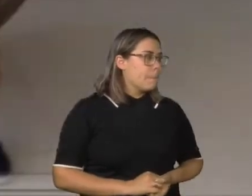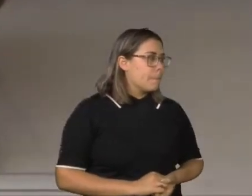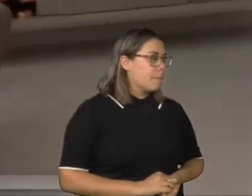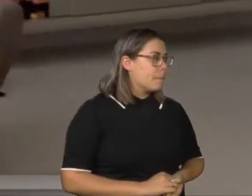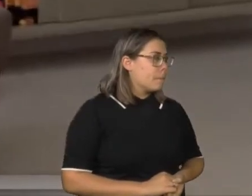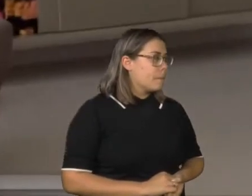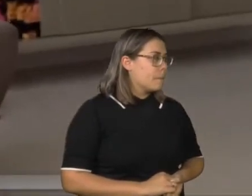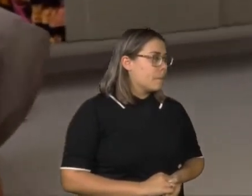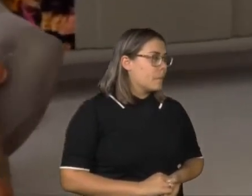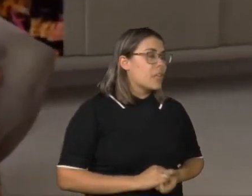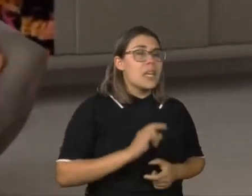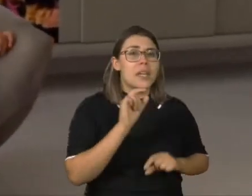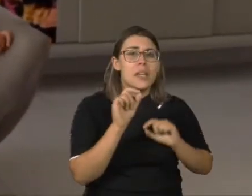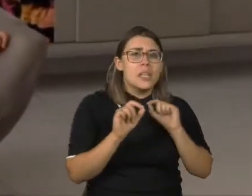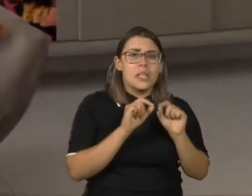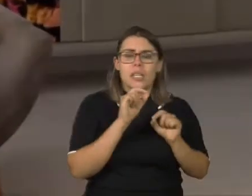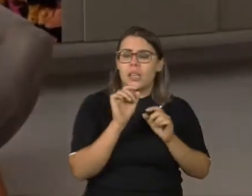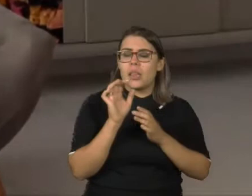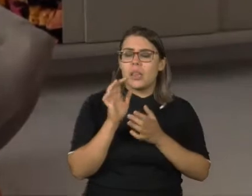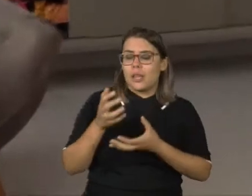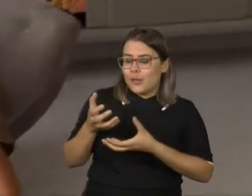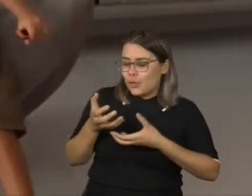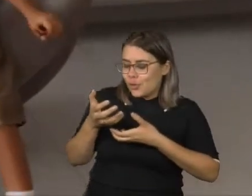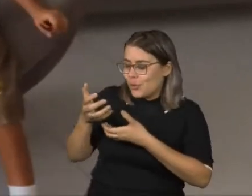Me conta, quem é esse que está aí na sua mão?